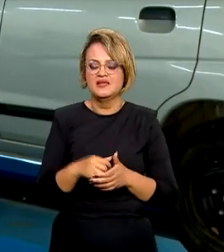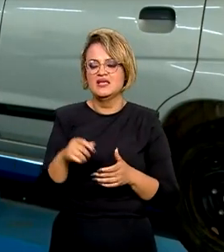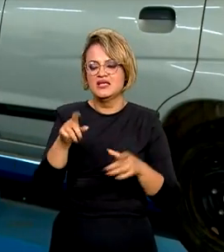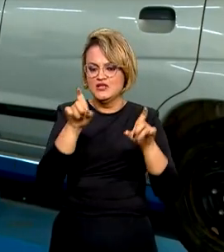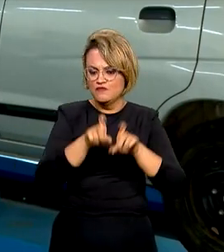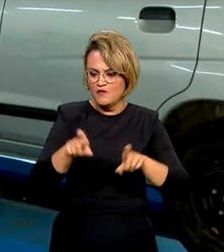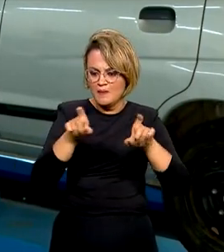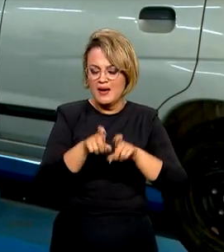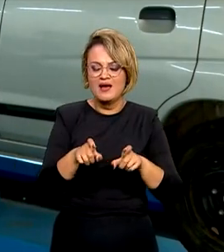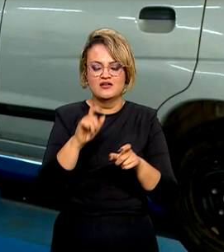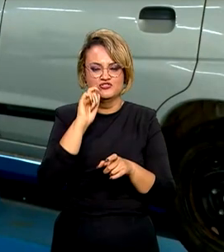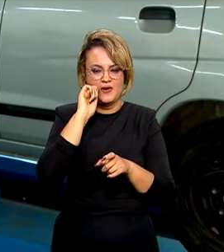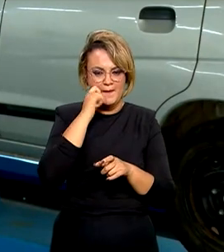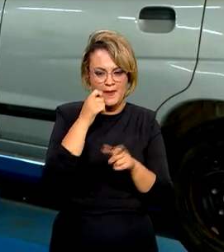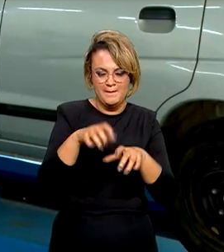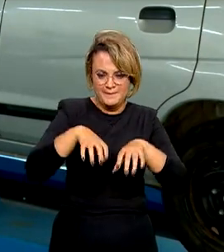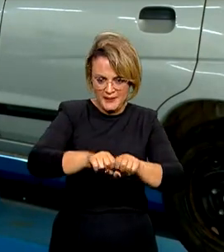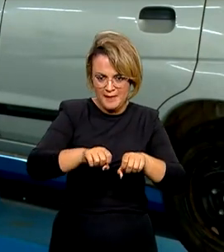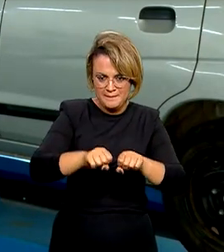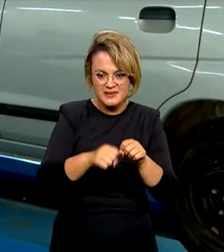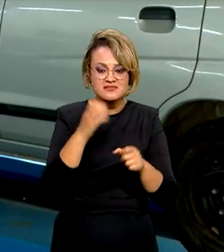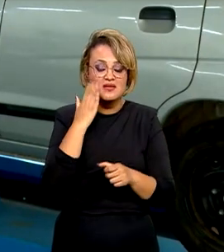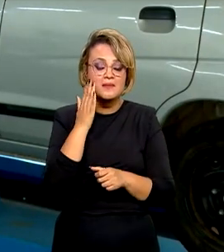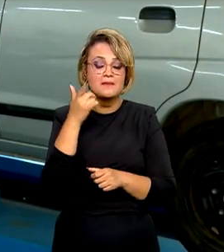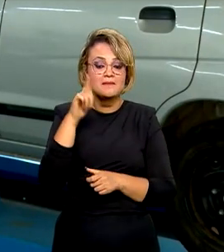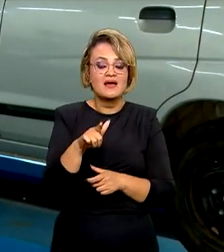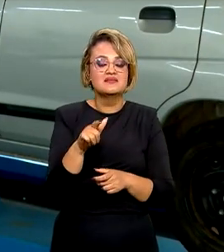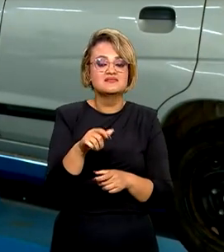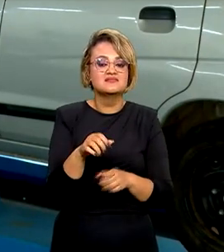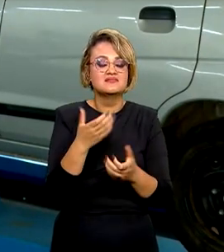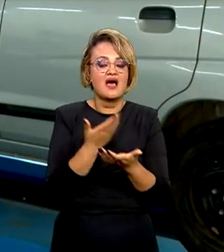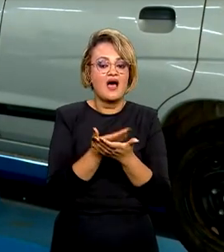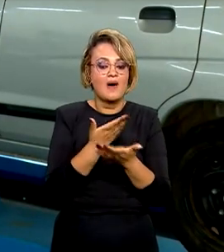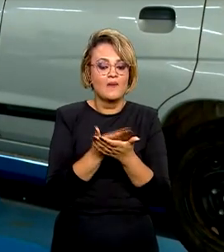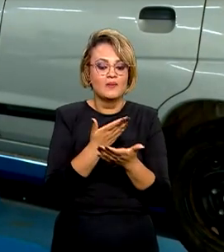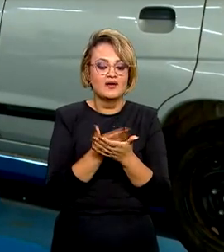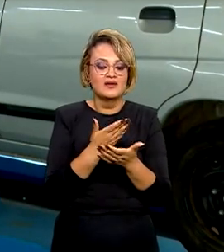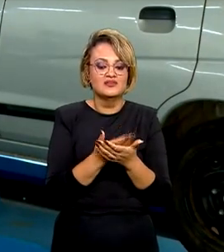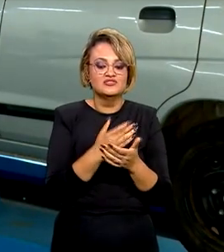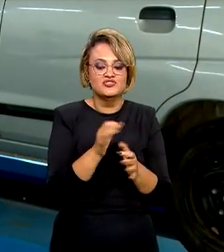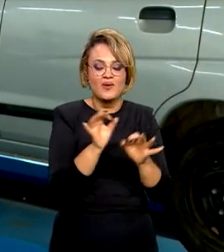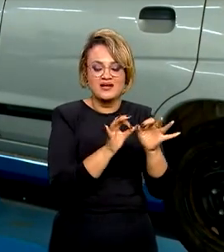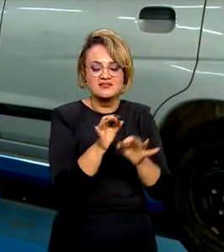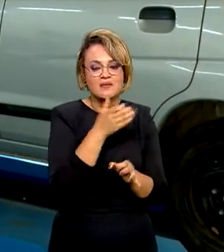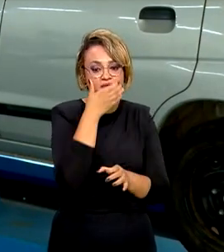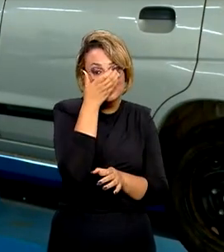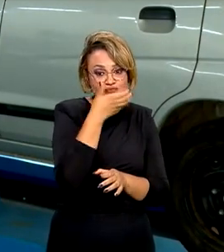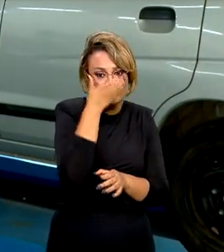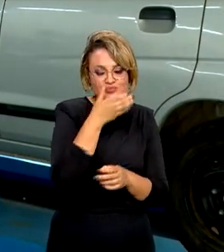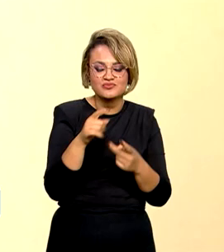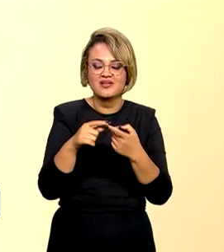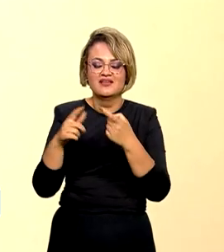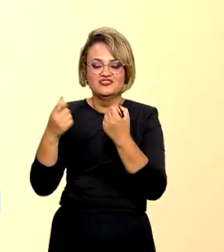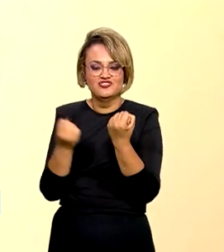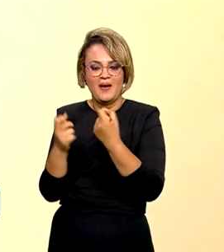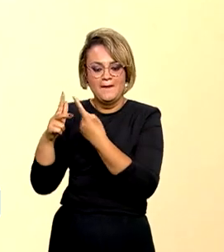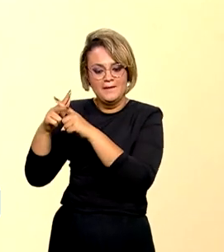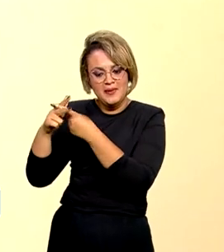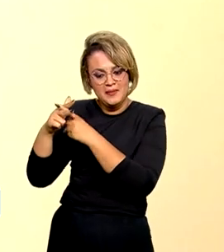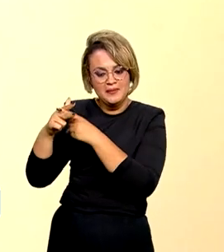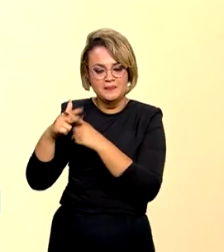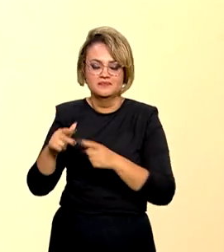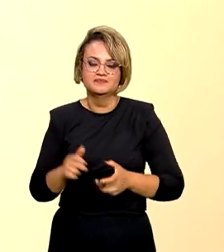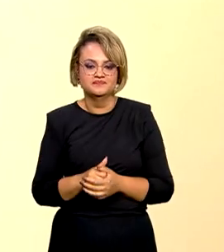informática e panificação, o centro oferece aulas de processamento de frutas e de mecânica, por exemplo. Nós estamos